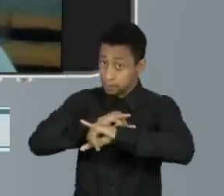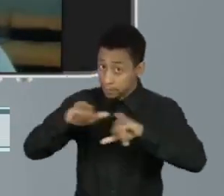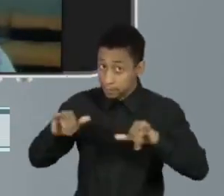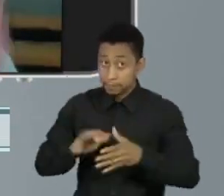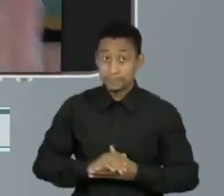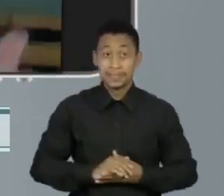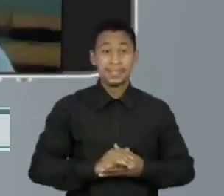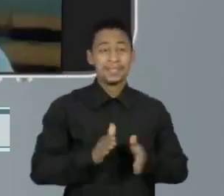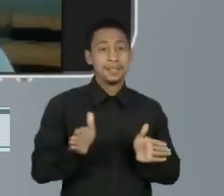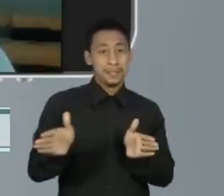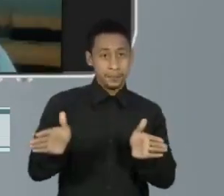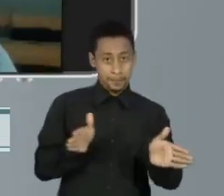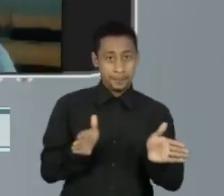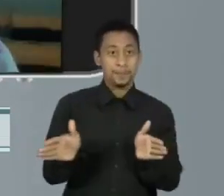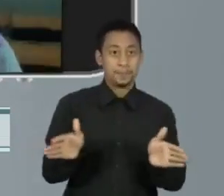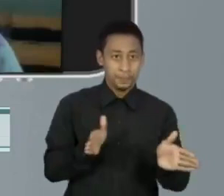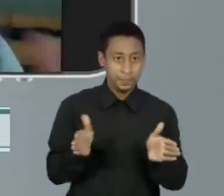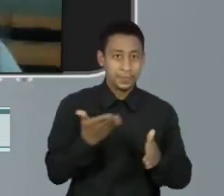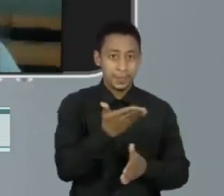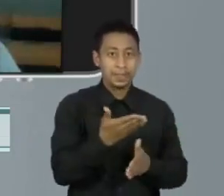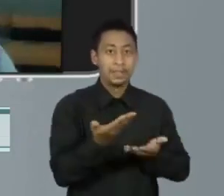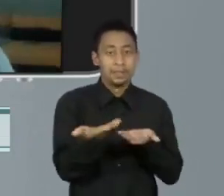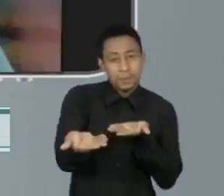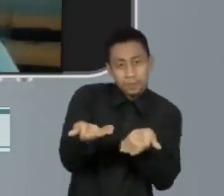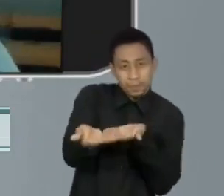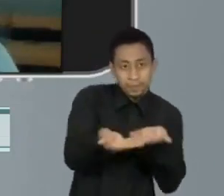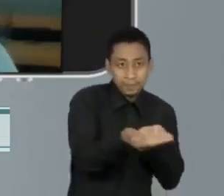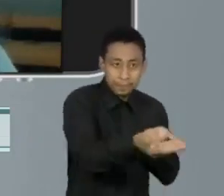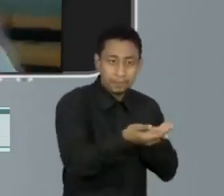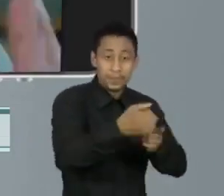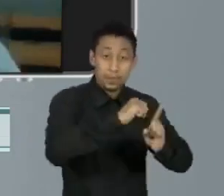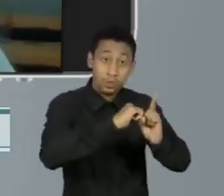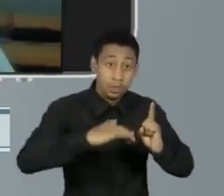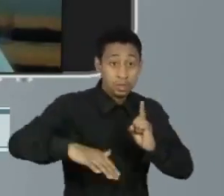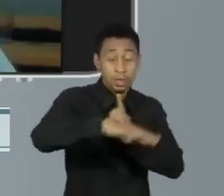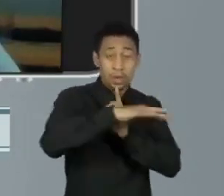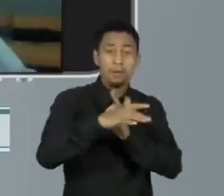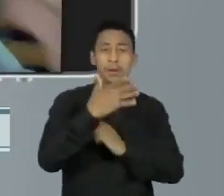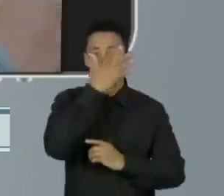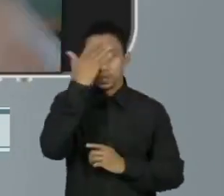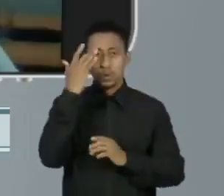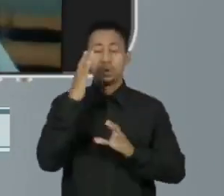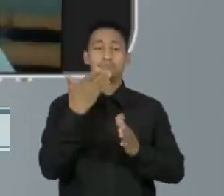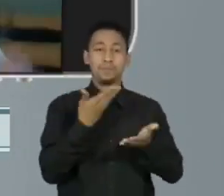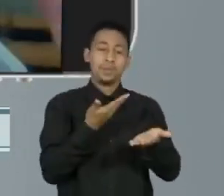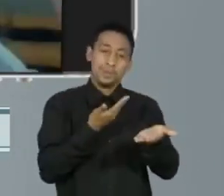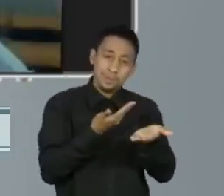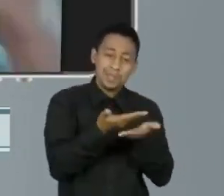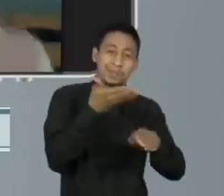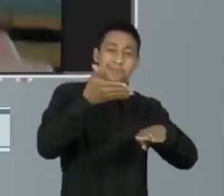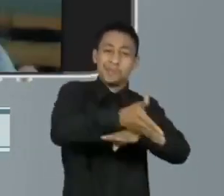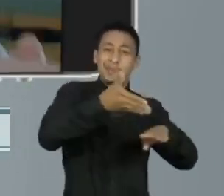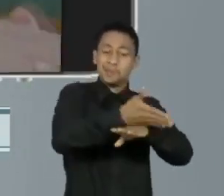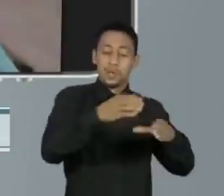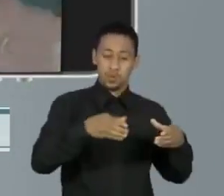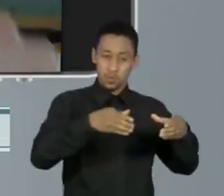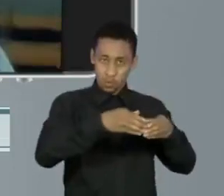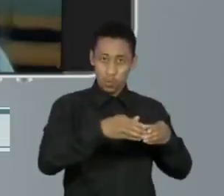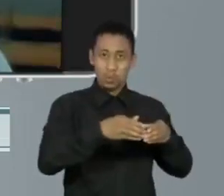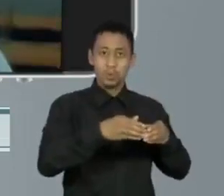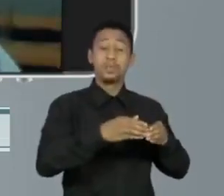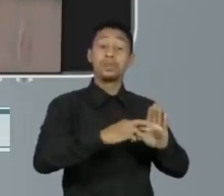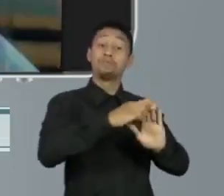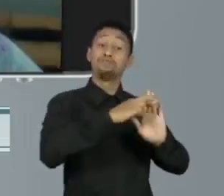pelas relações sociais. Então essas pessoas passam a se vincular a um grupo no qual existe já um